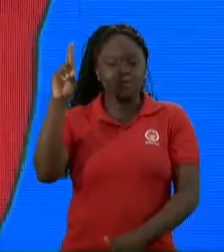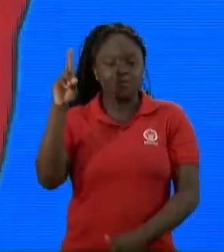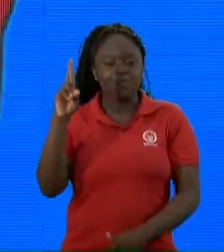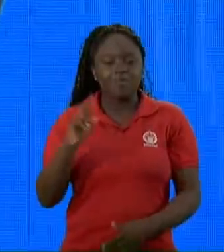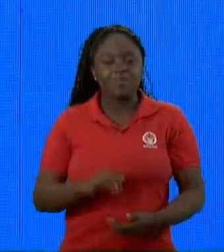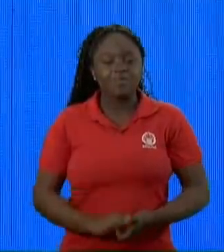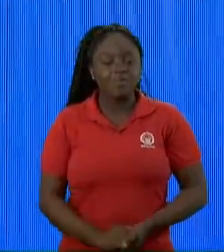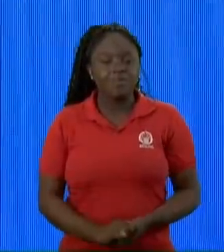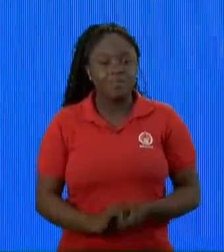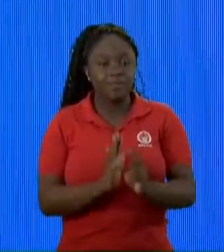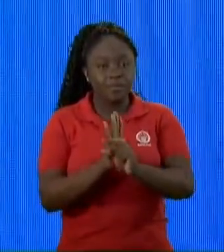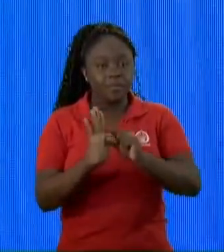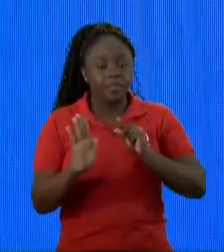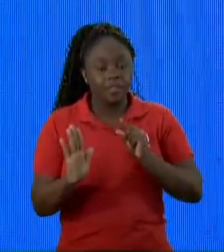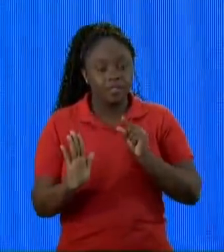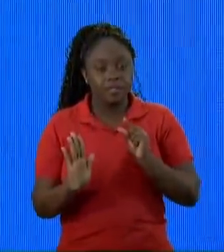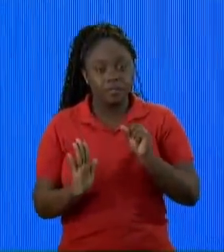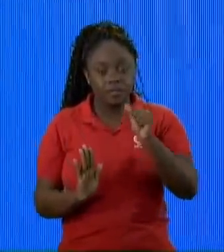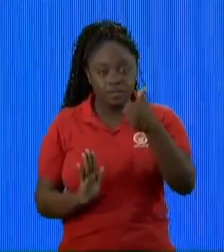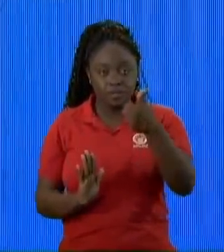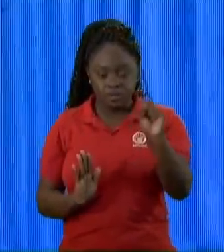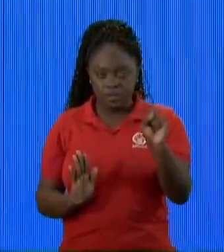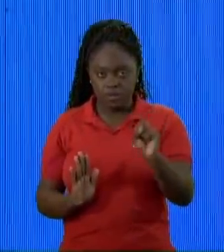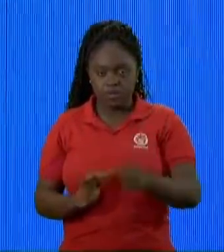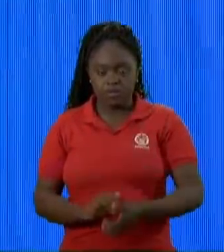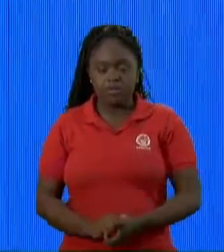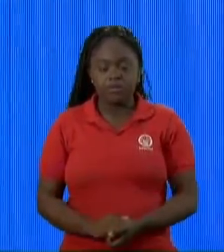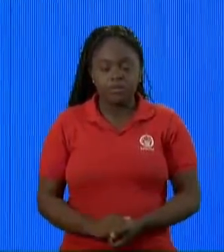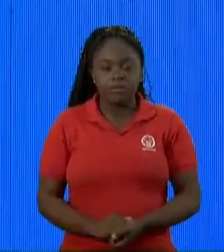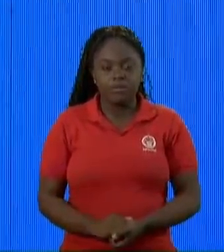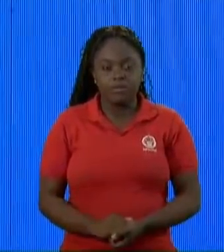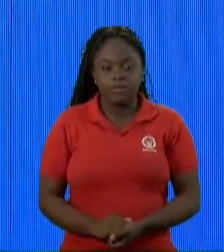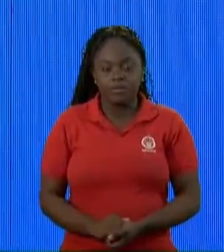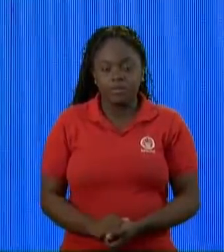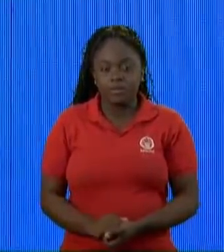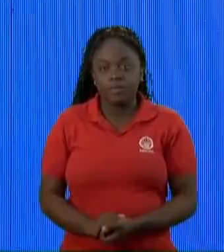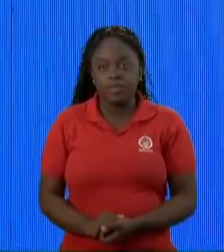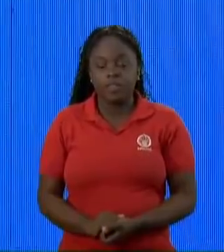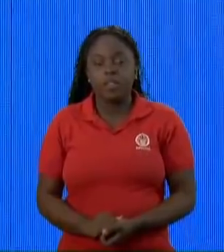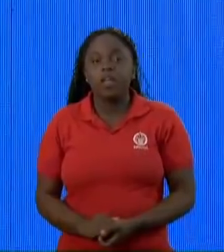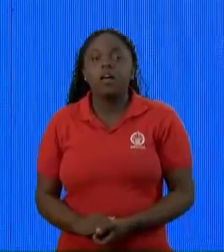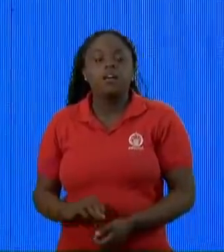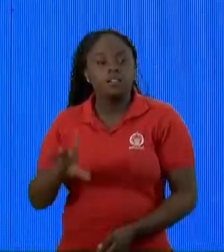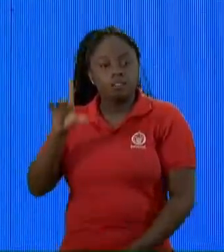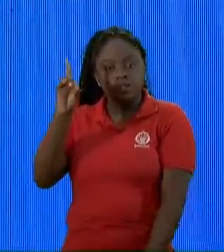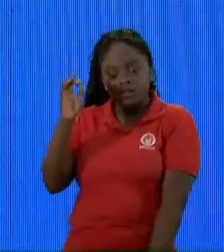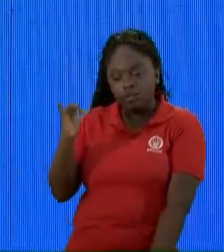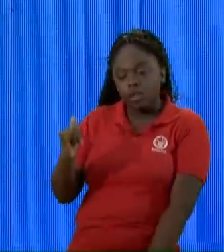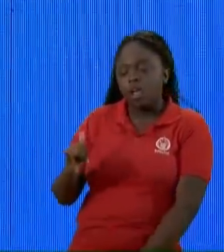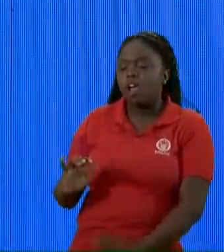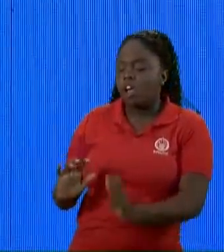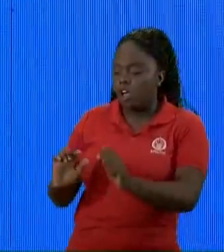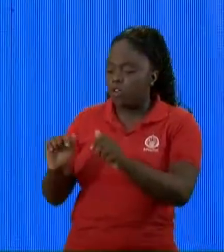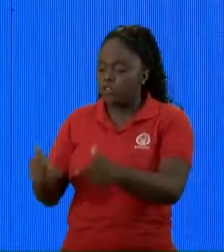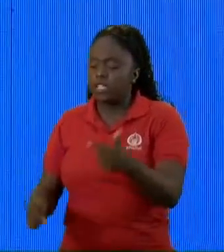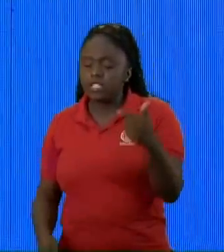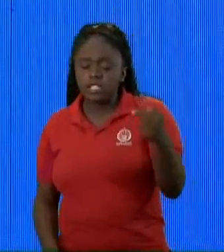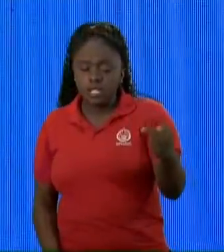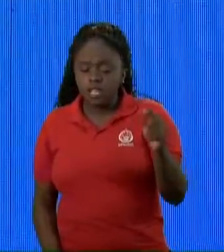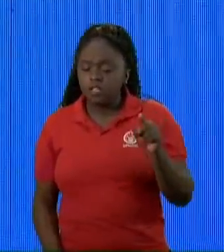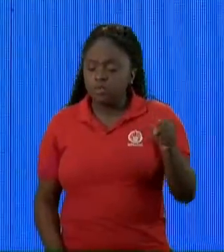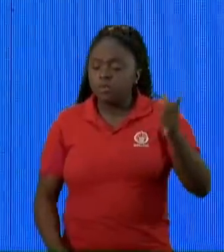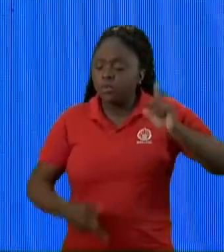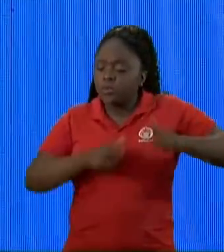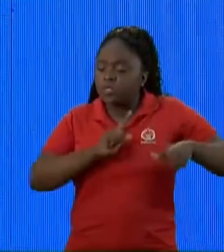o verso 18 No entanto Eu fiz sobrar 7 mil em Israel Todos aqueles